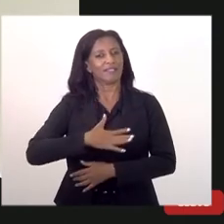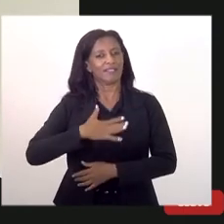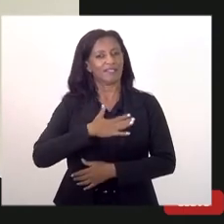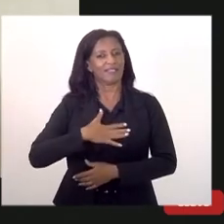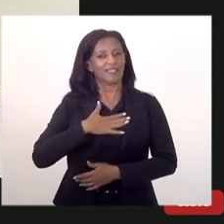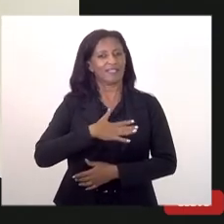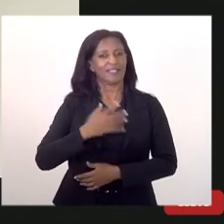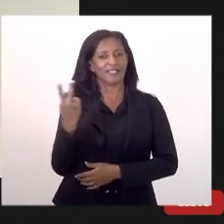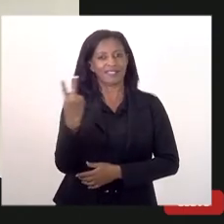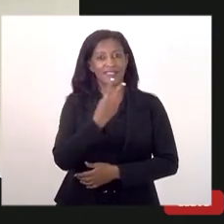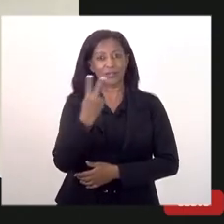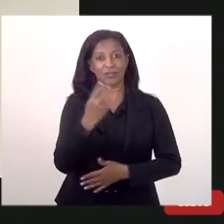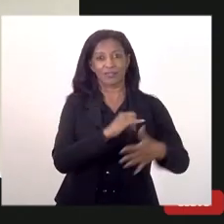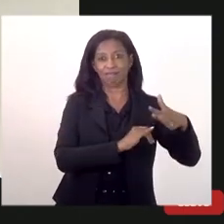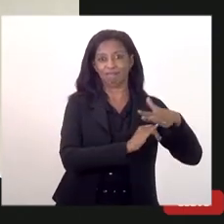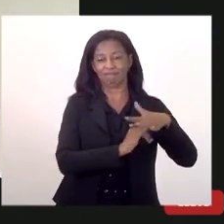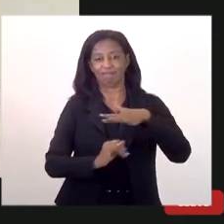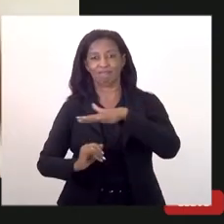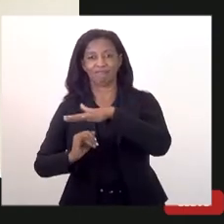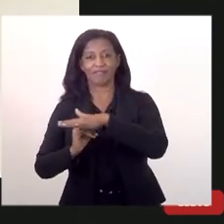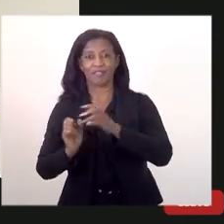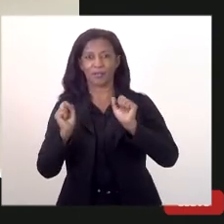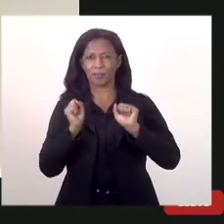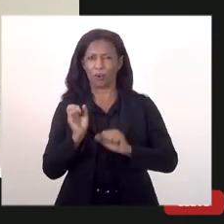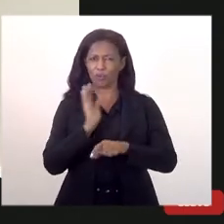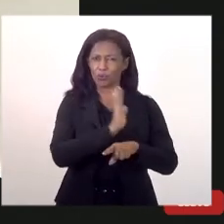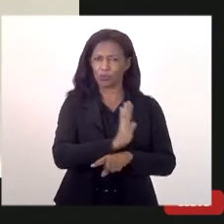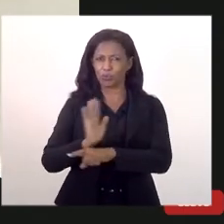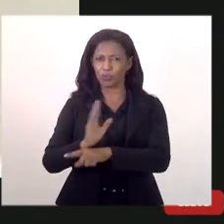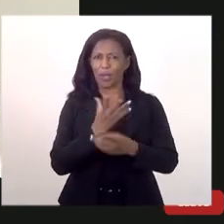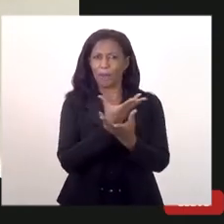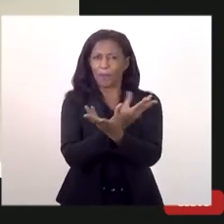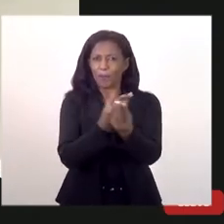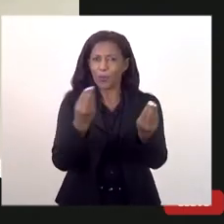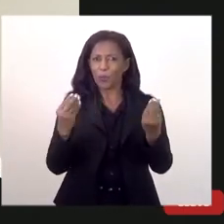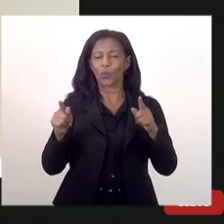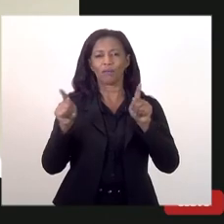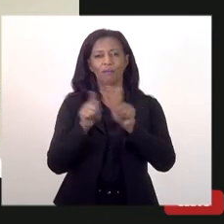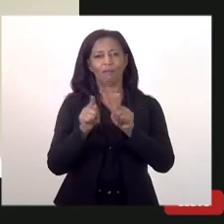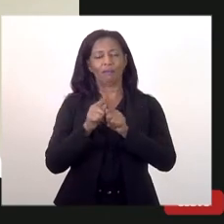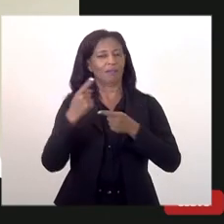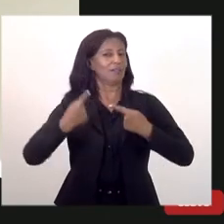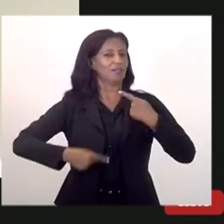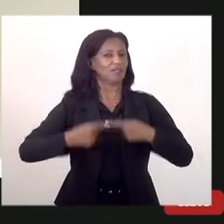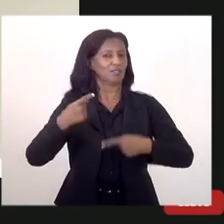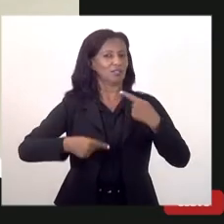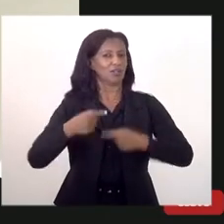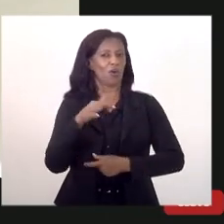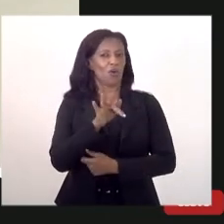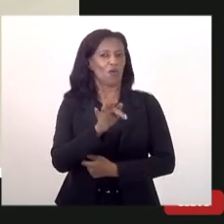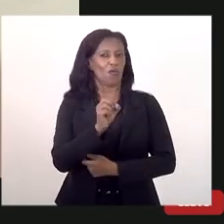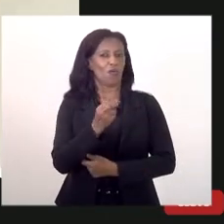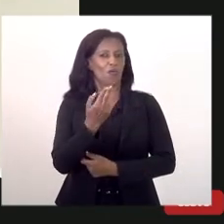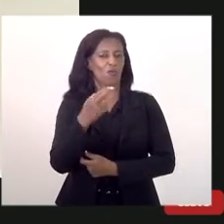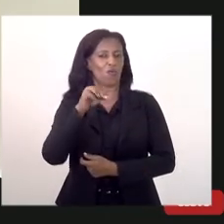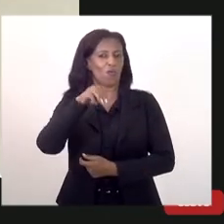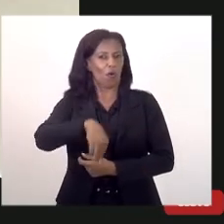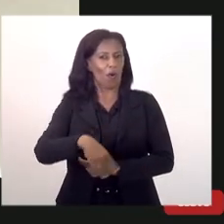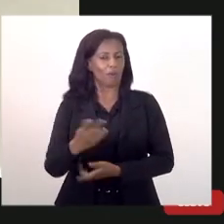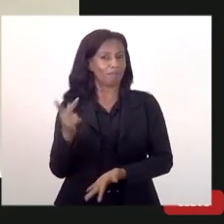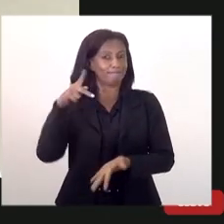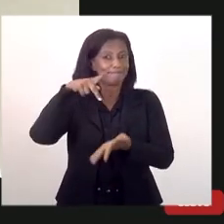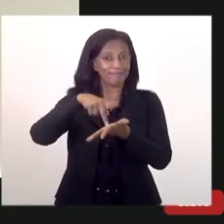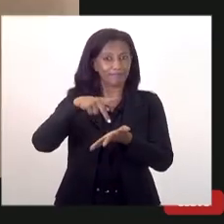representando essas duas instituições e que podem contribuir muito aí nas discussões do fórum e a gente oficializou